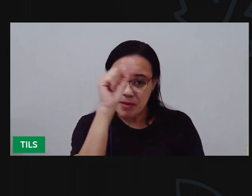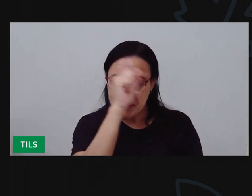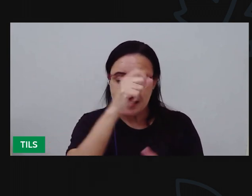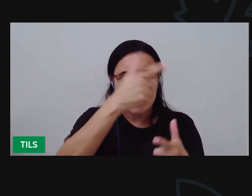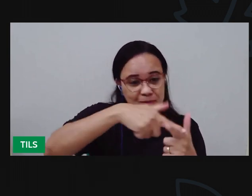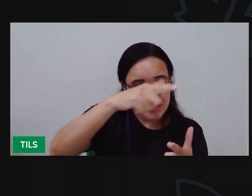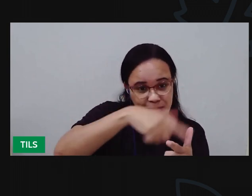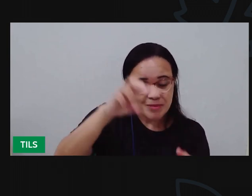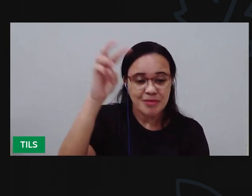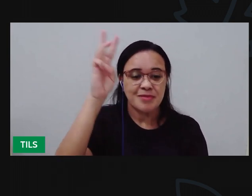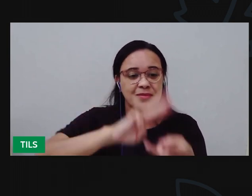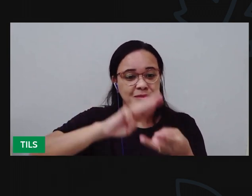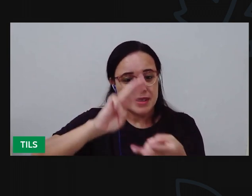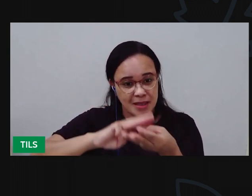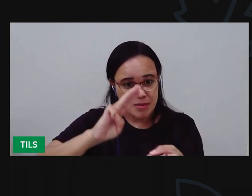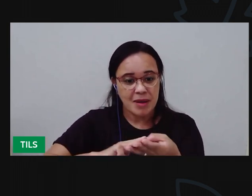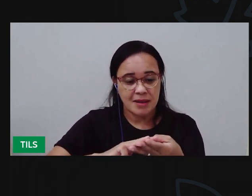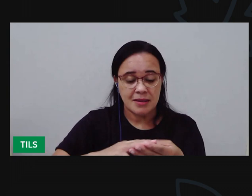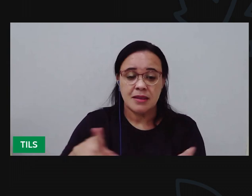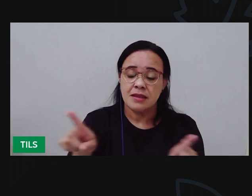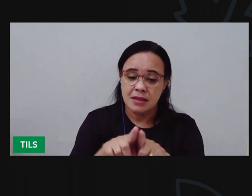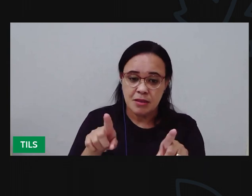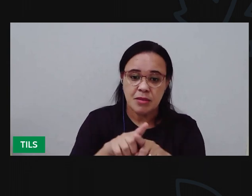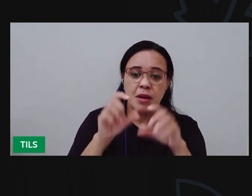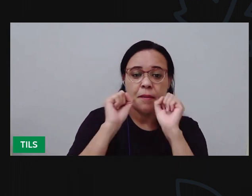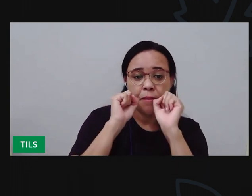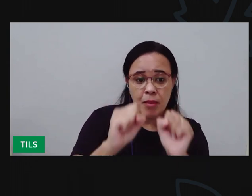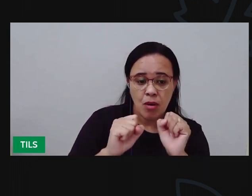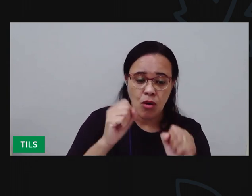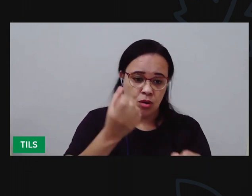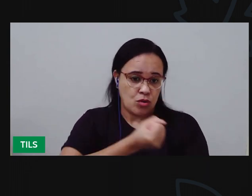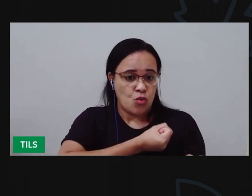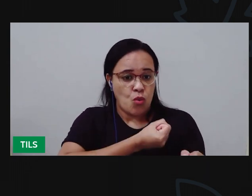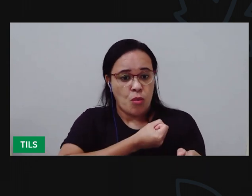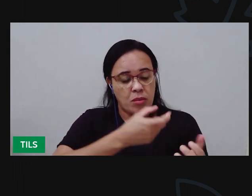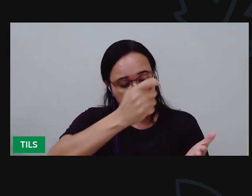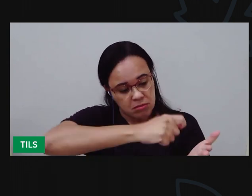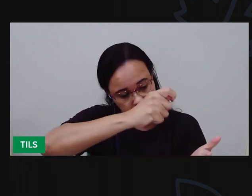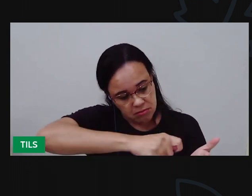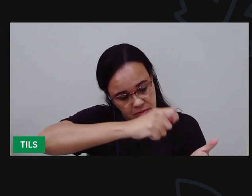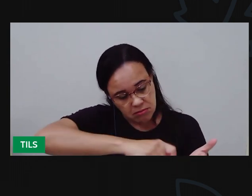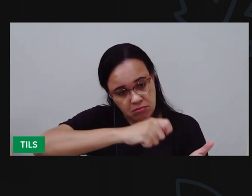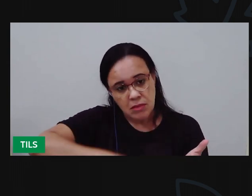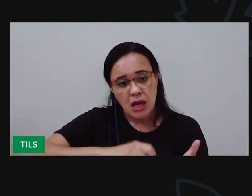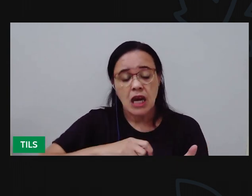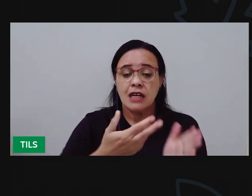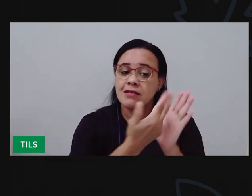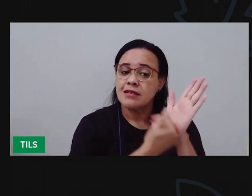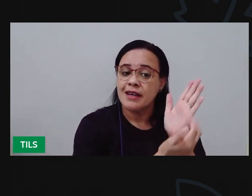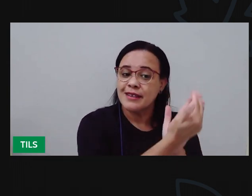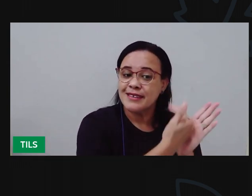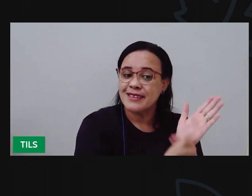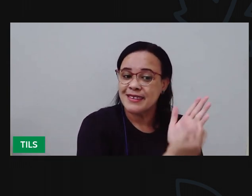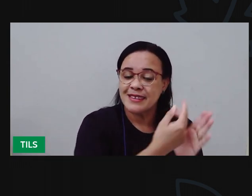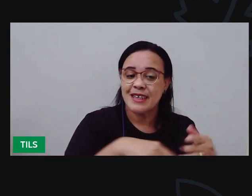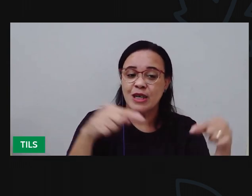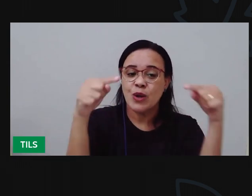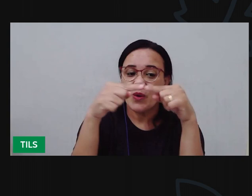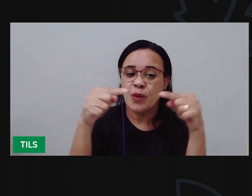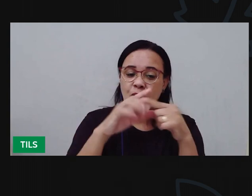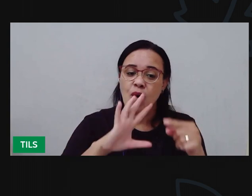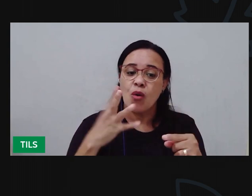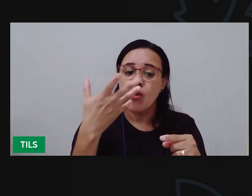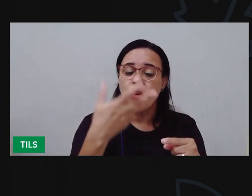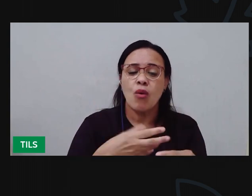um número e representar a quantidade daquele número, porque aí, quando a gente vai fazer a